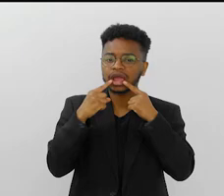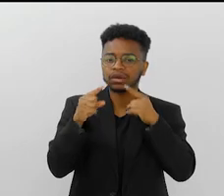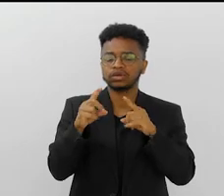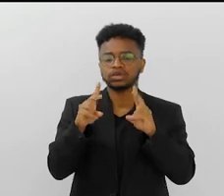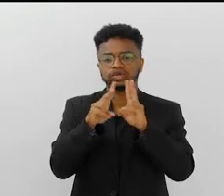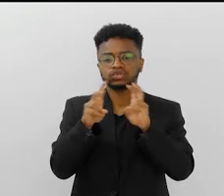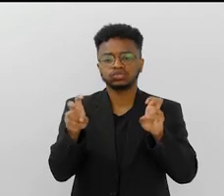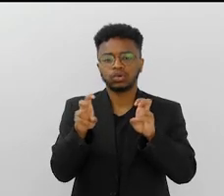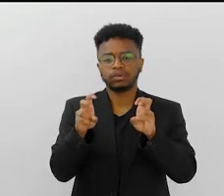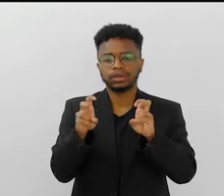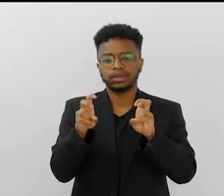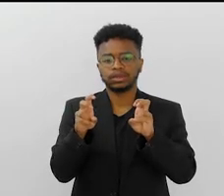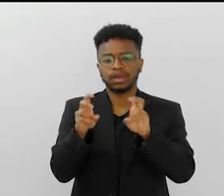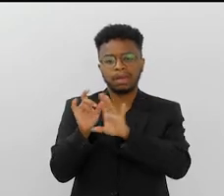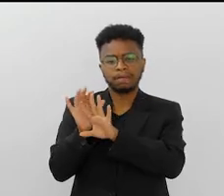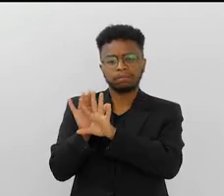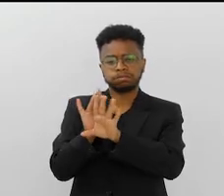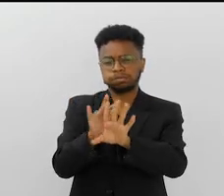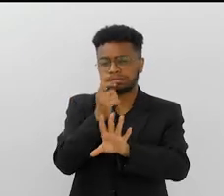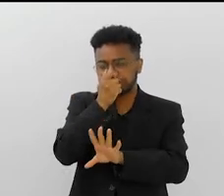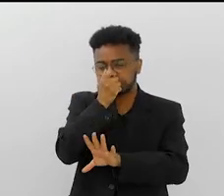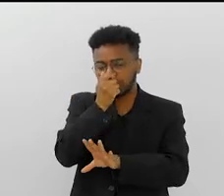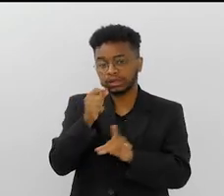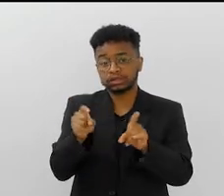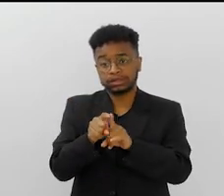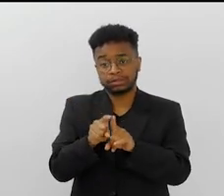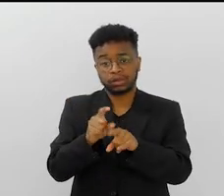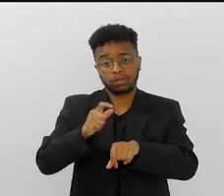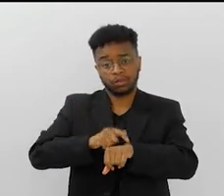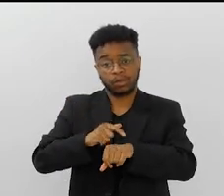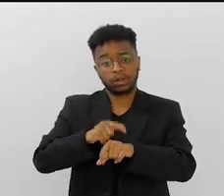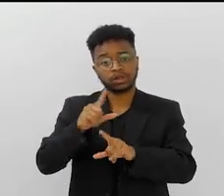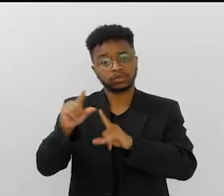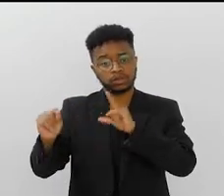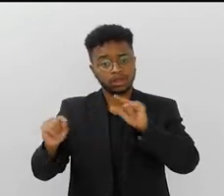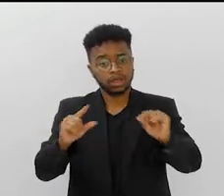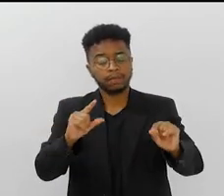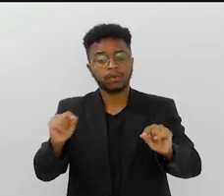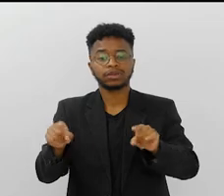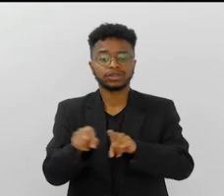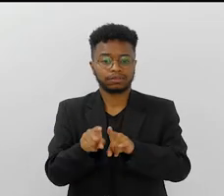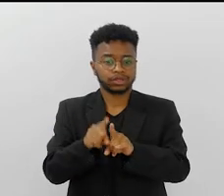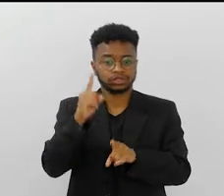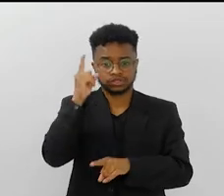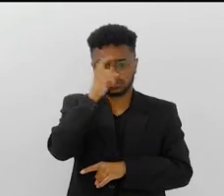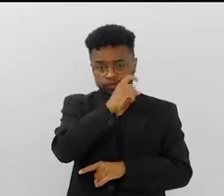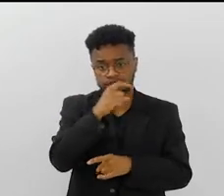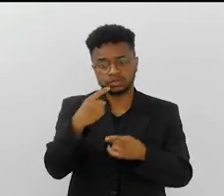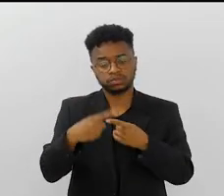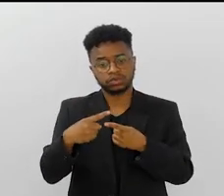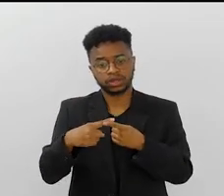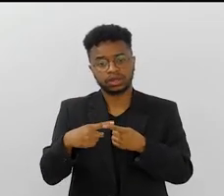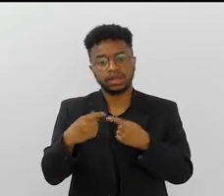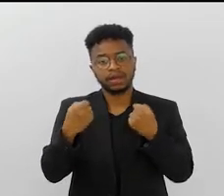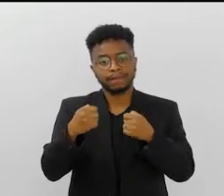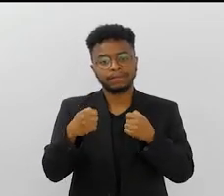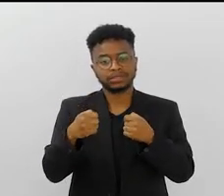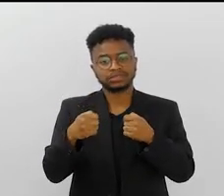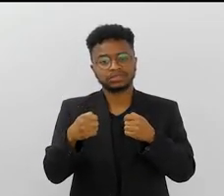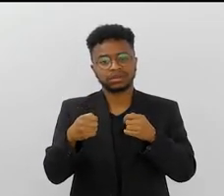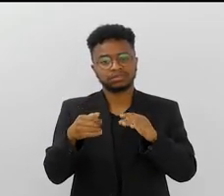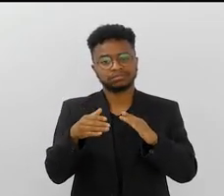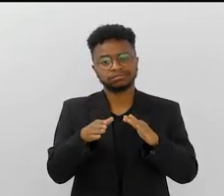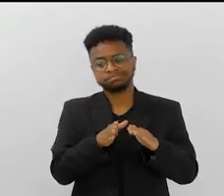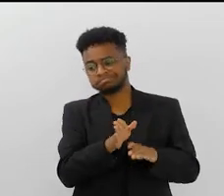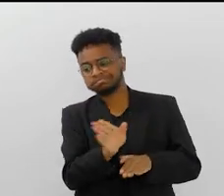superlotação, especialmente para quem estava na frente. É verdade. a saída dos componentes dos espetáculos também foi meio complicada, porque a gente tinha que